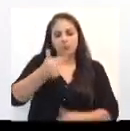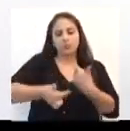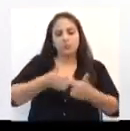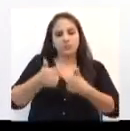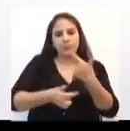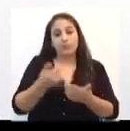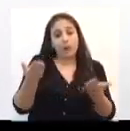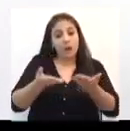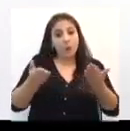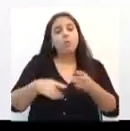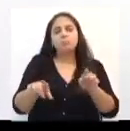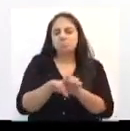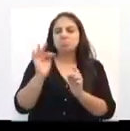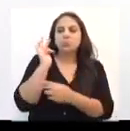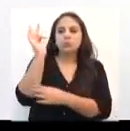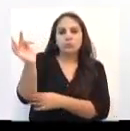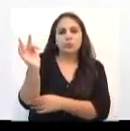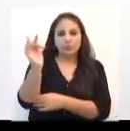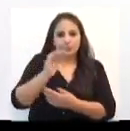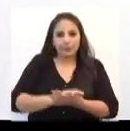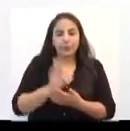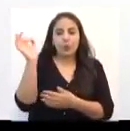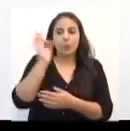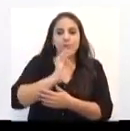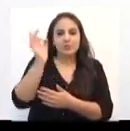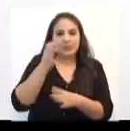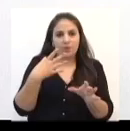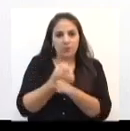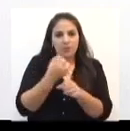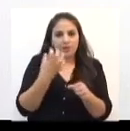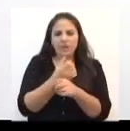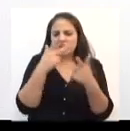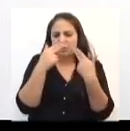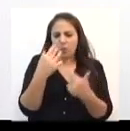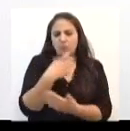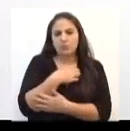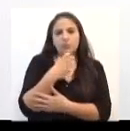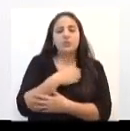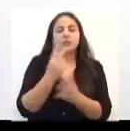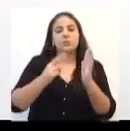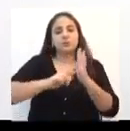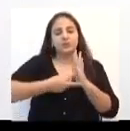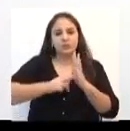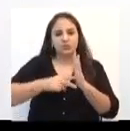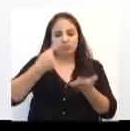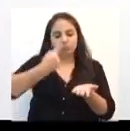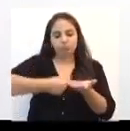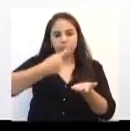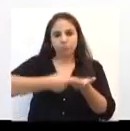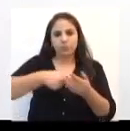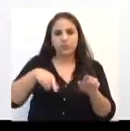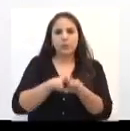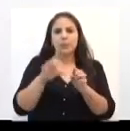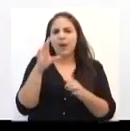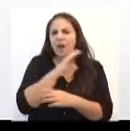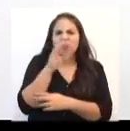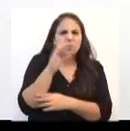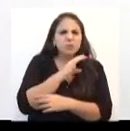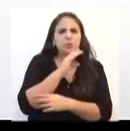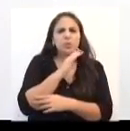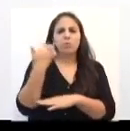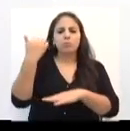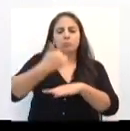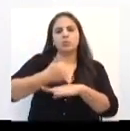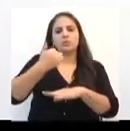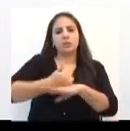mais no futuro. Os percentuais calculados da forma que foi acordado com o sindicato. E, de imediato, a reposição no valor do